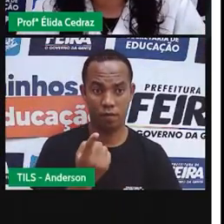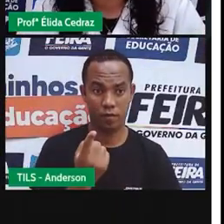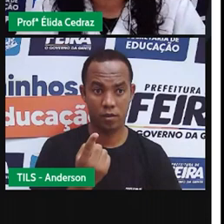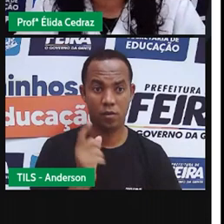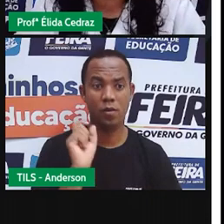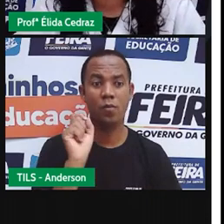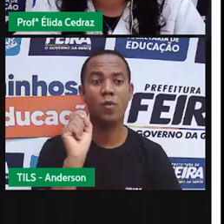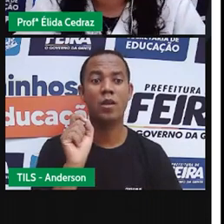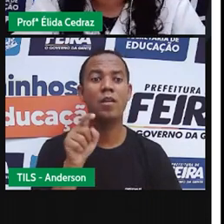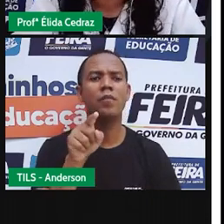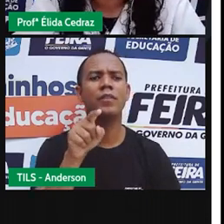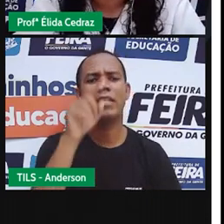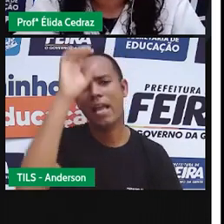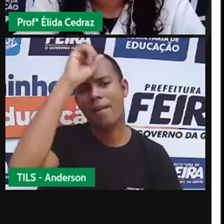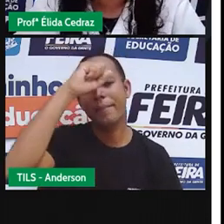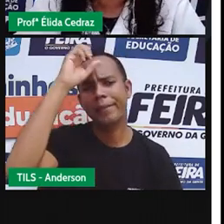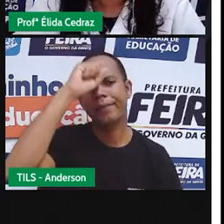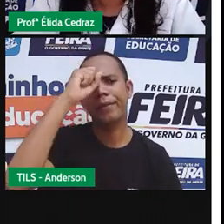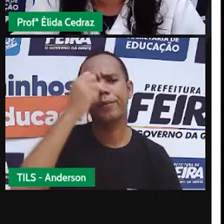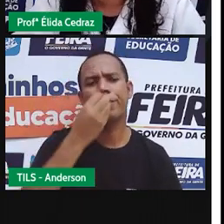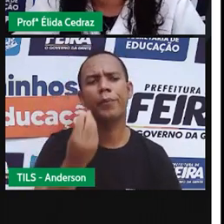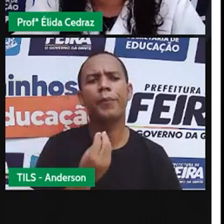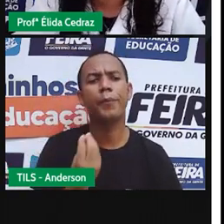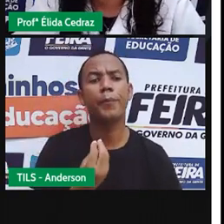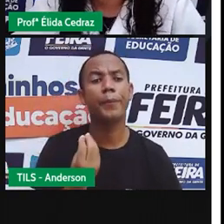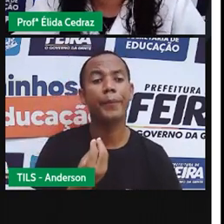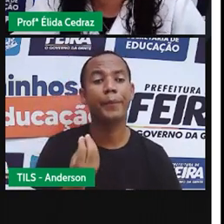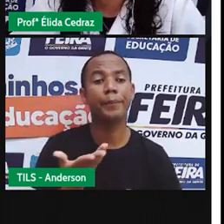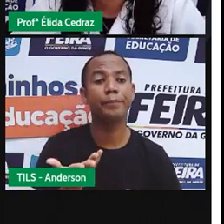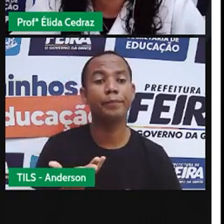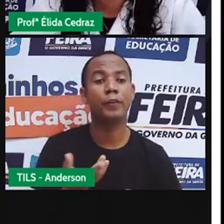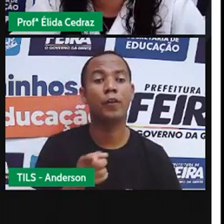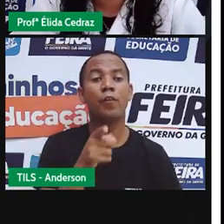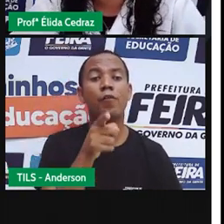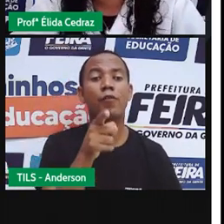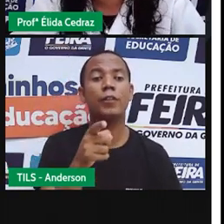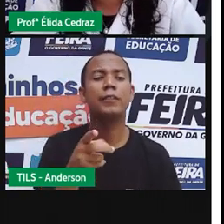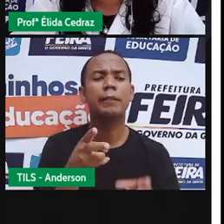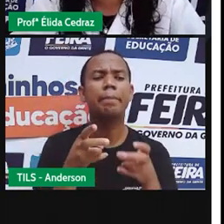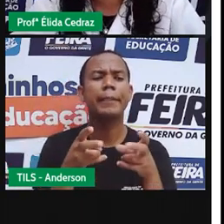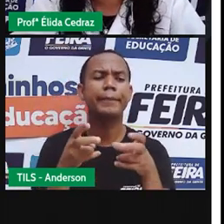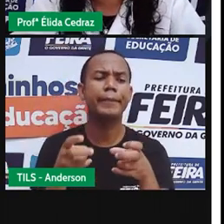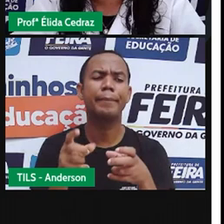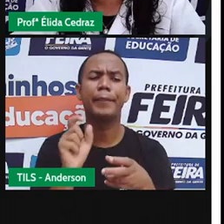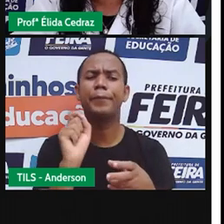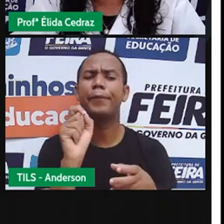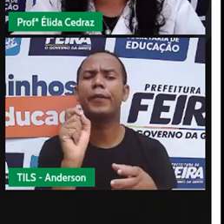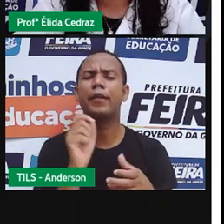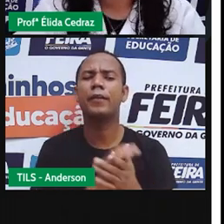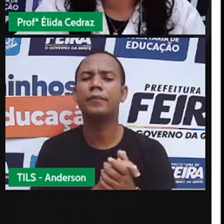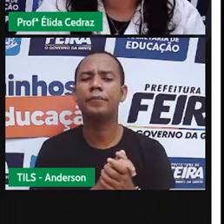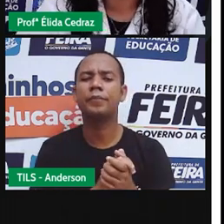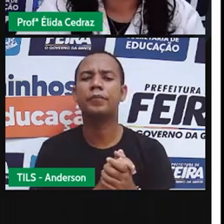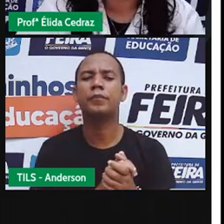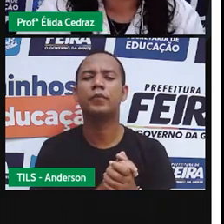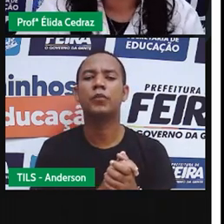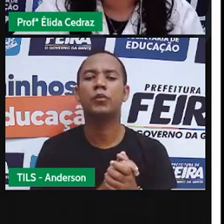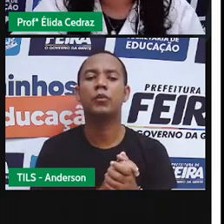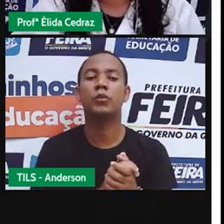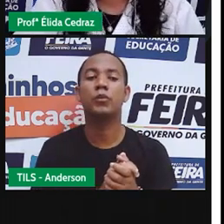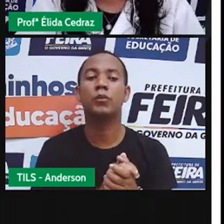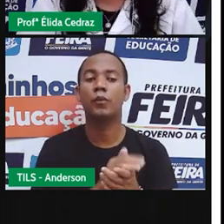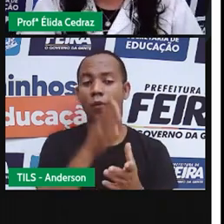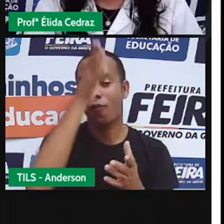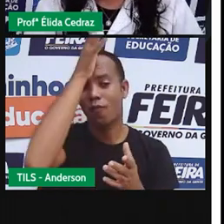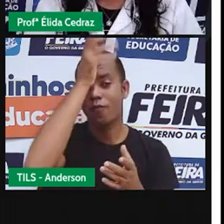passa pra mim e pra você. E aí, o que foi que aconteceu? Os frangos